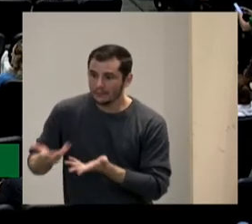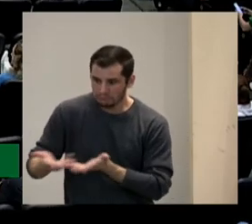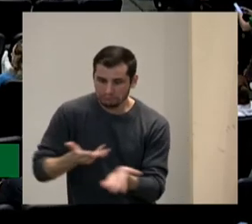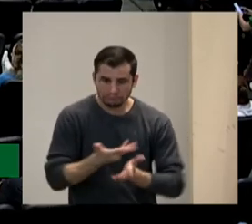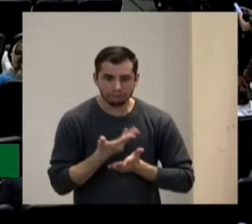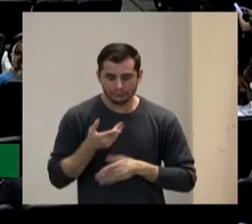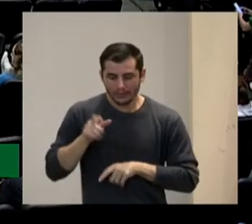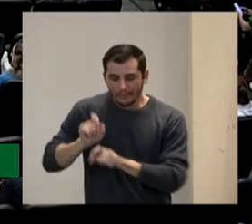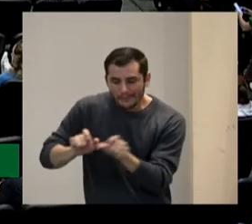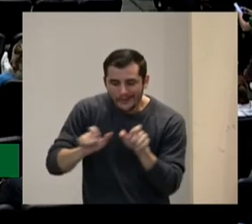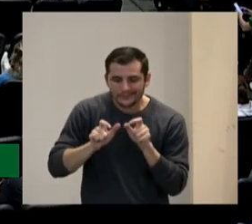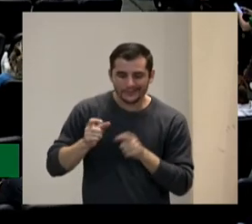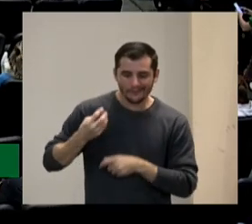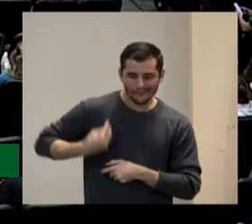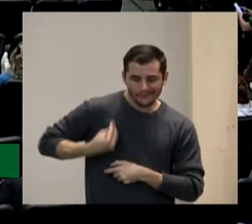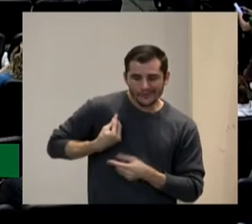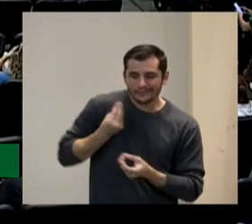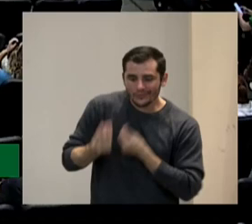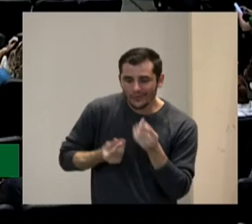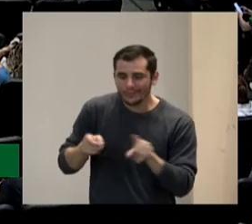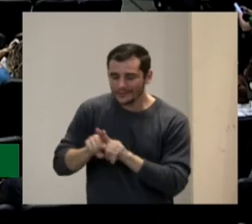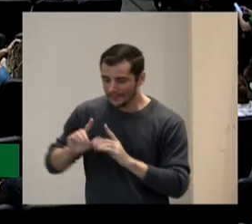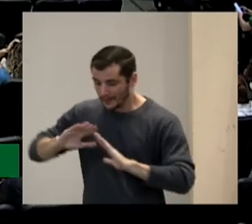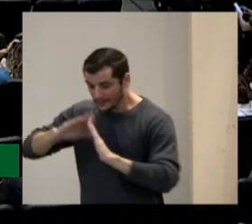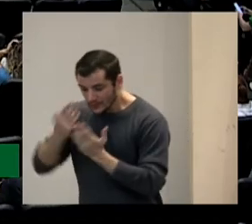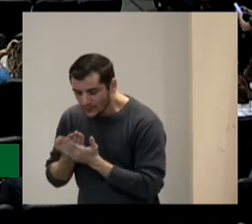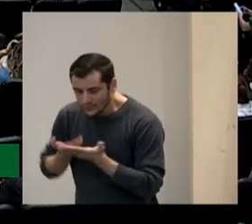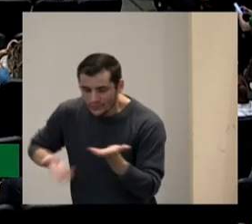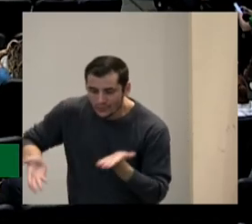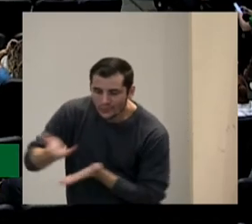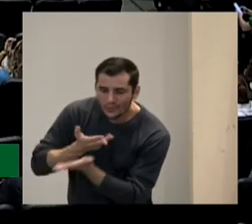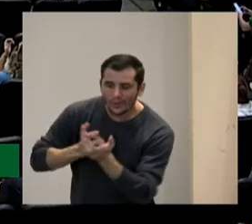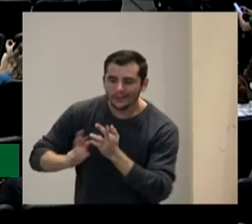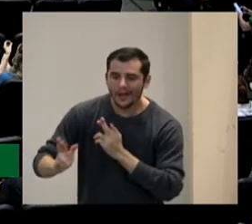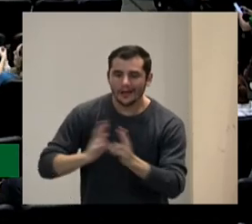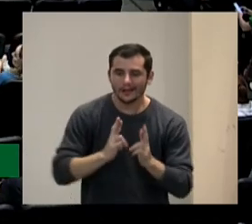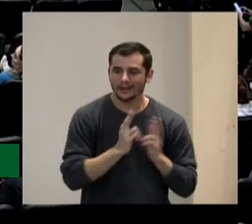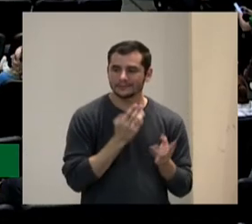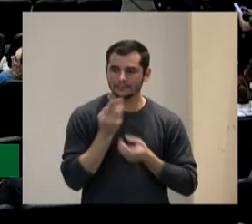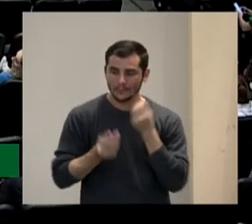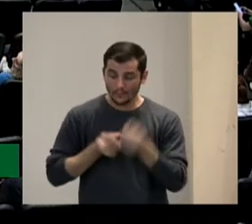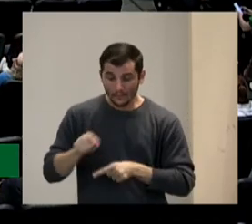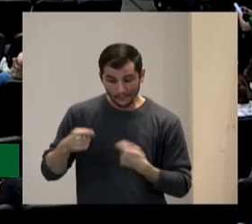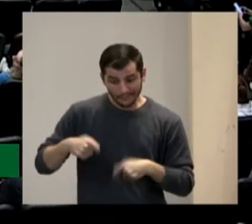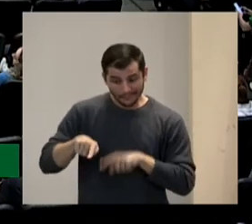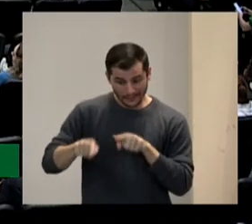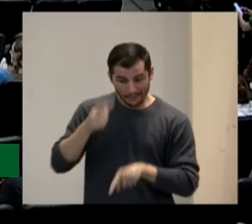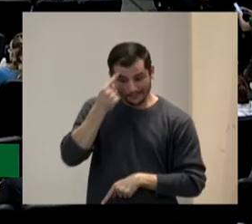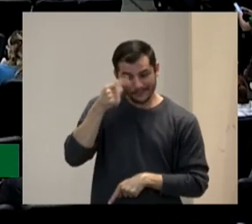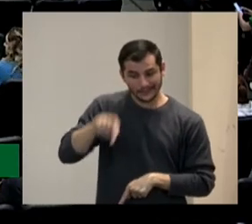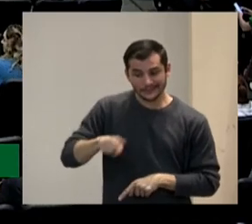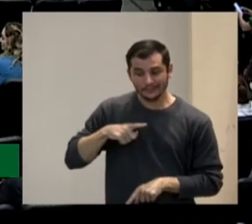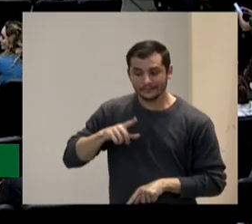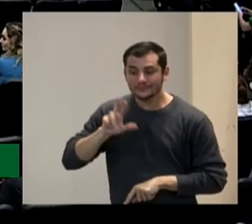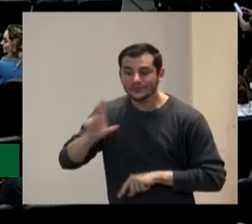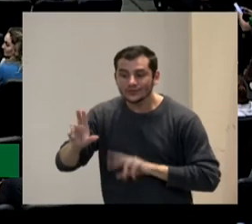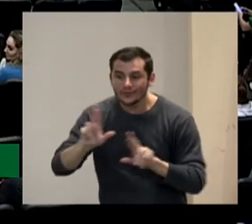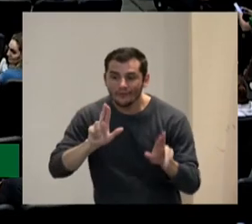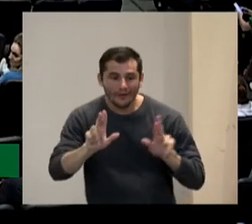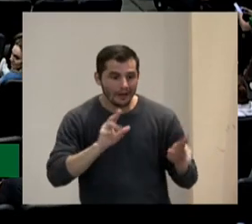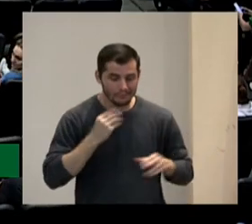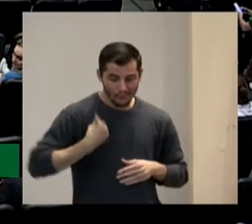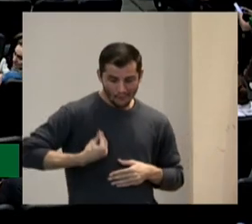pessoas nossa relação com a escola e aqui temos que pensar as diferenças que tem